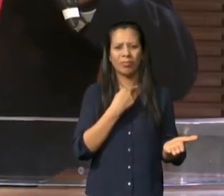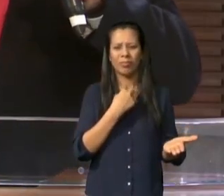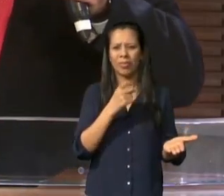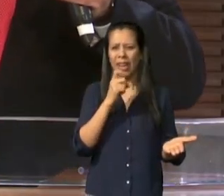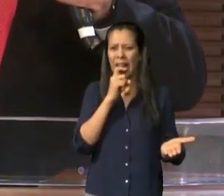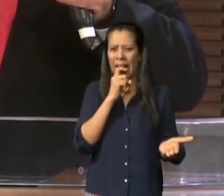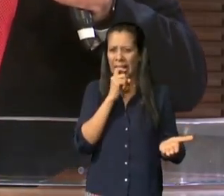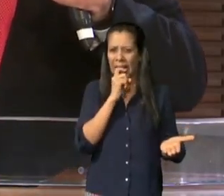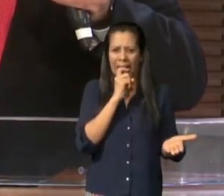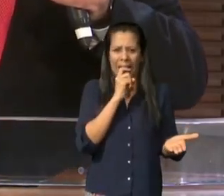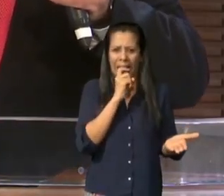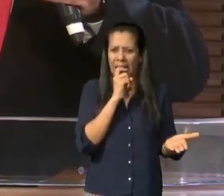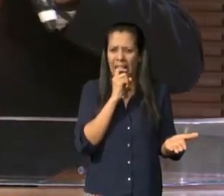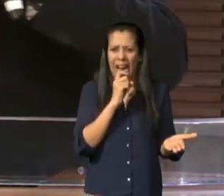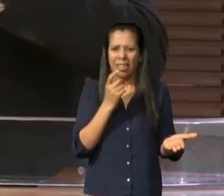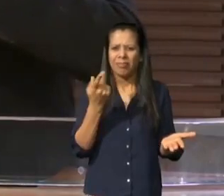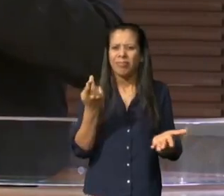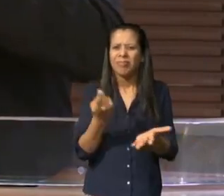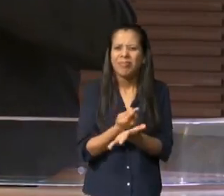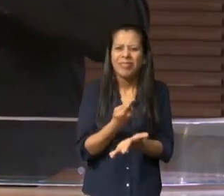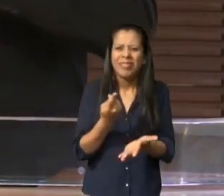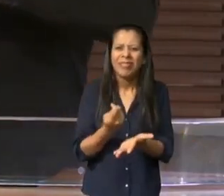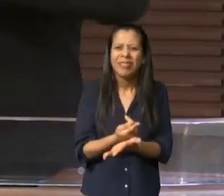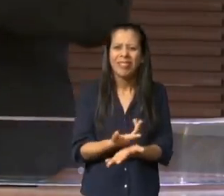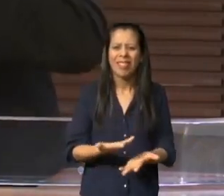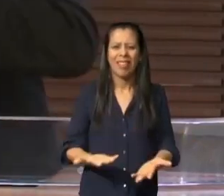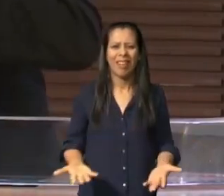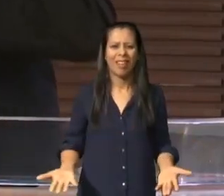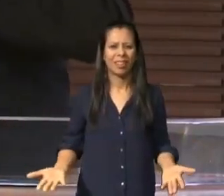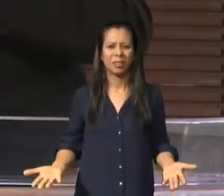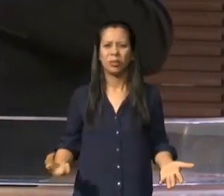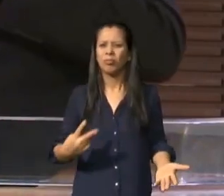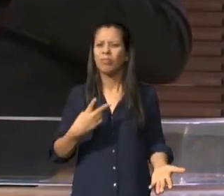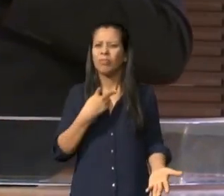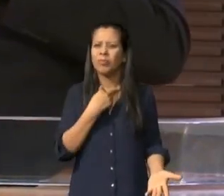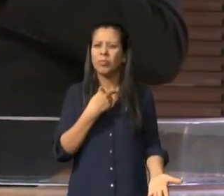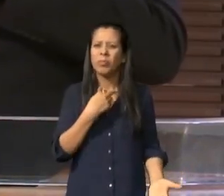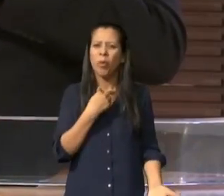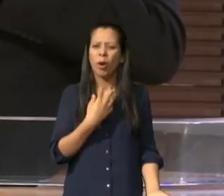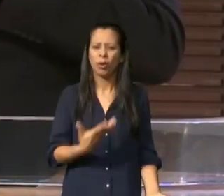más como assim podemos cobiçar as coisas más